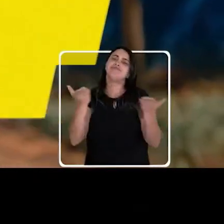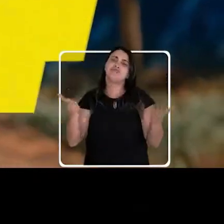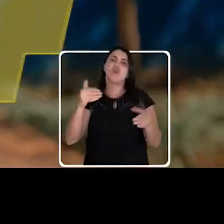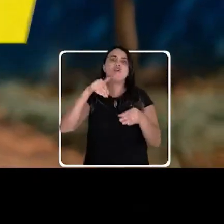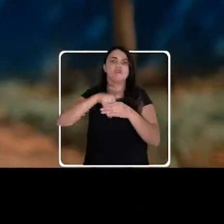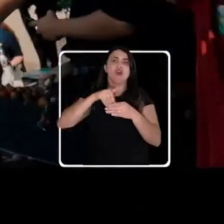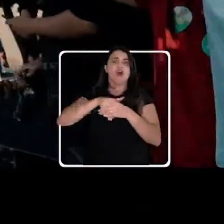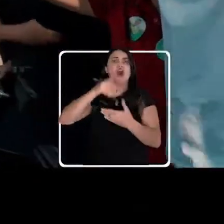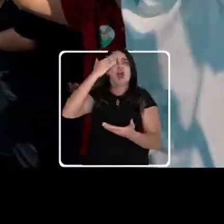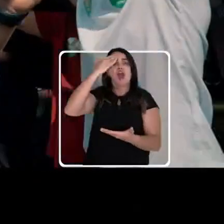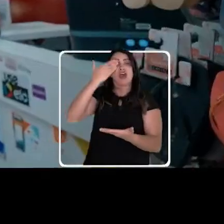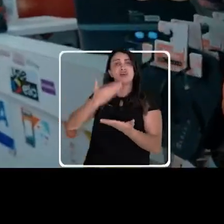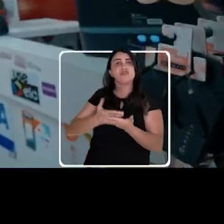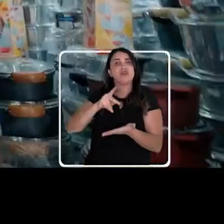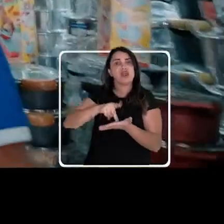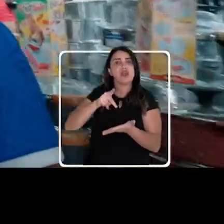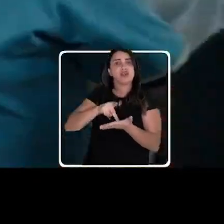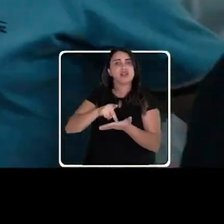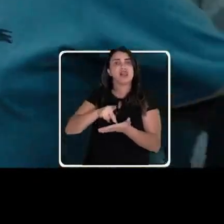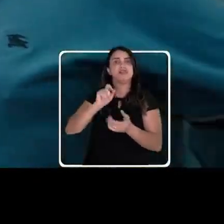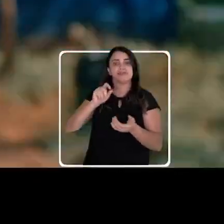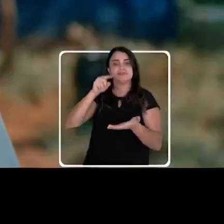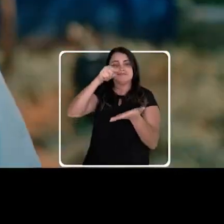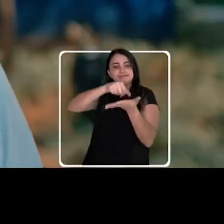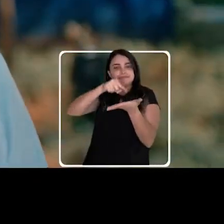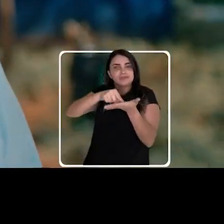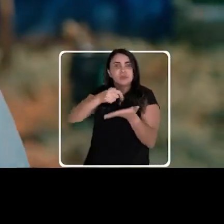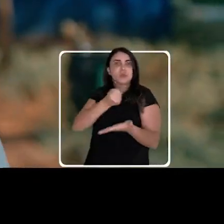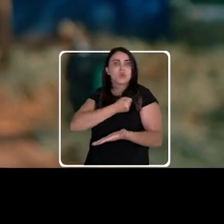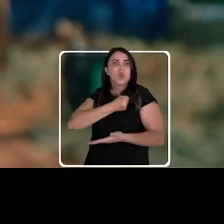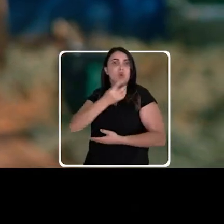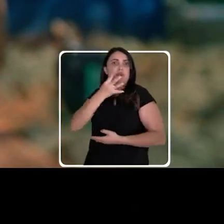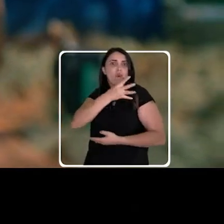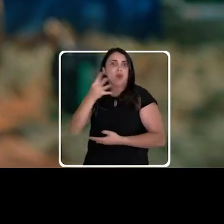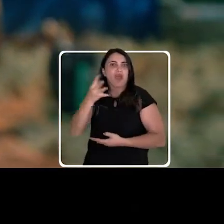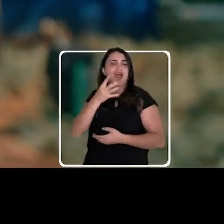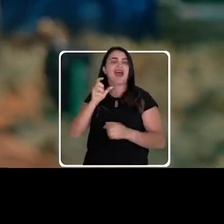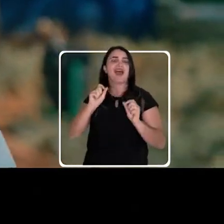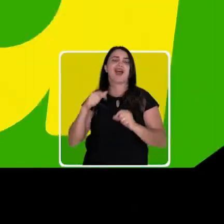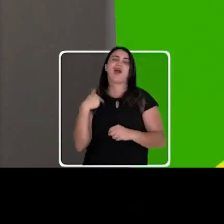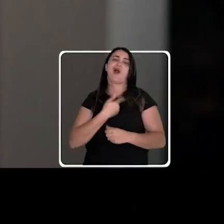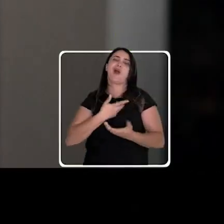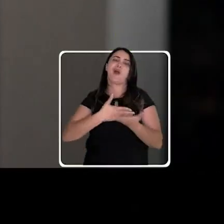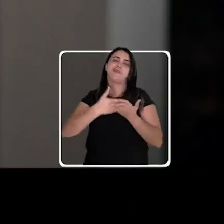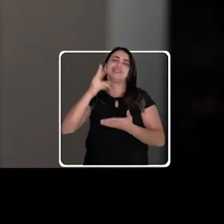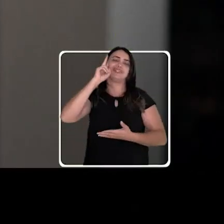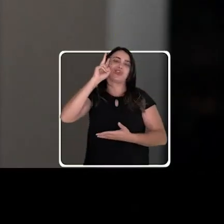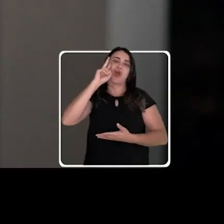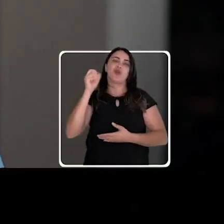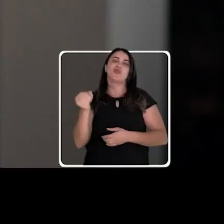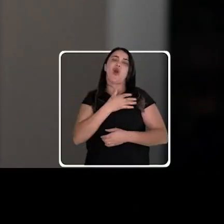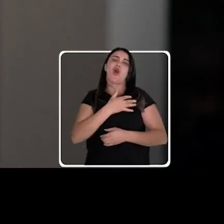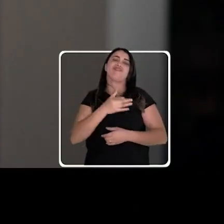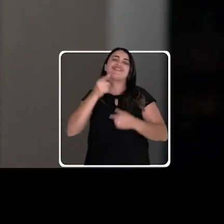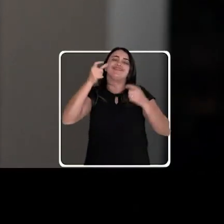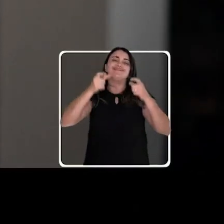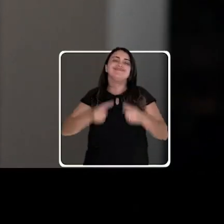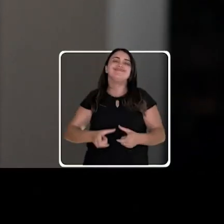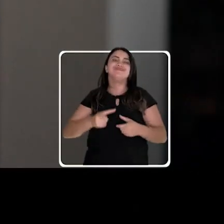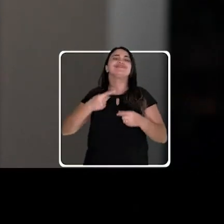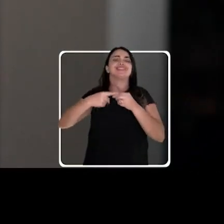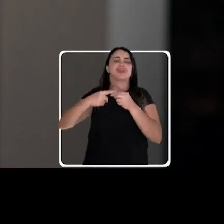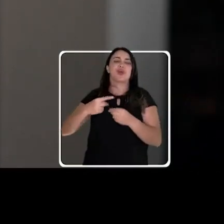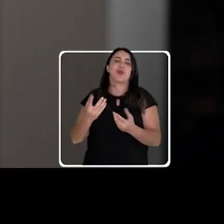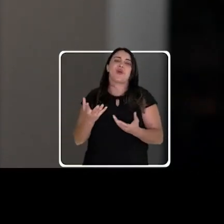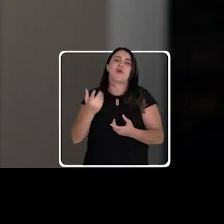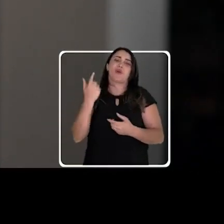44, pra gente começar uma nova história na nossa querida cidade de Goiânia. Está chegando a hora de ver Mabel na prefeitura.